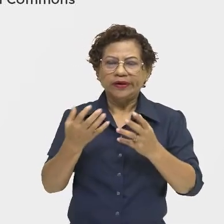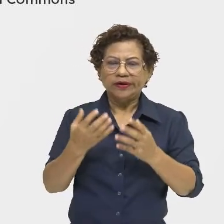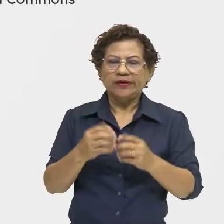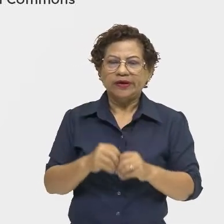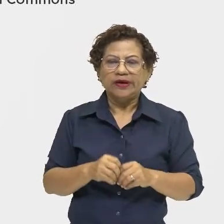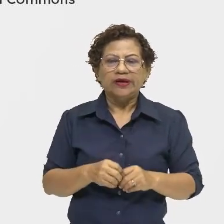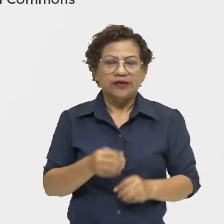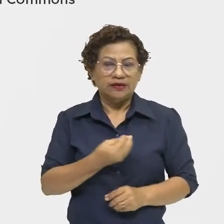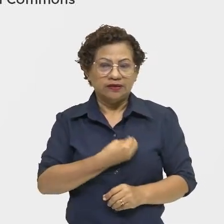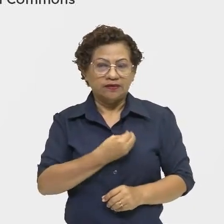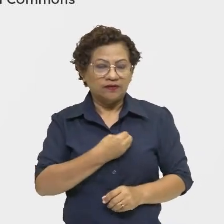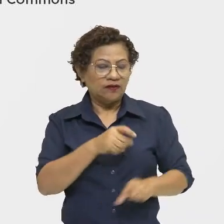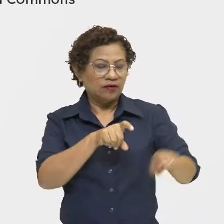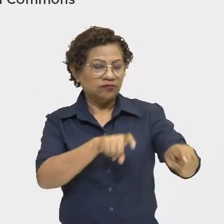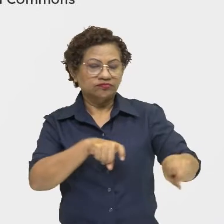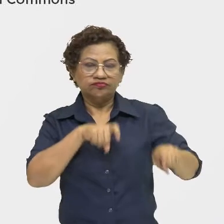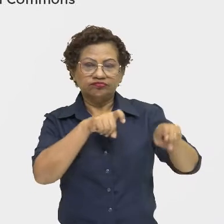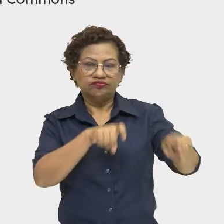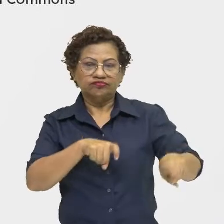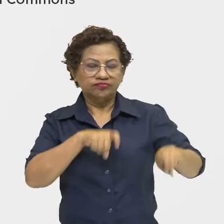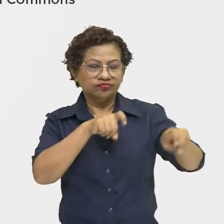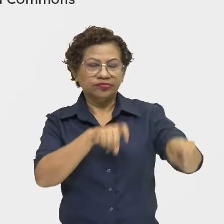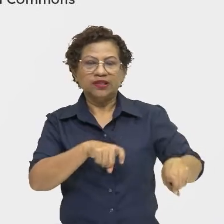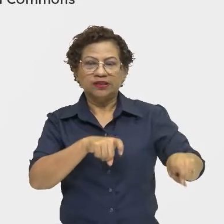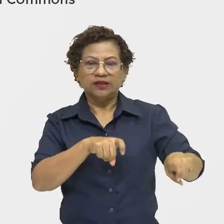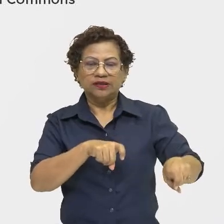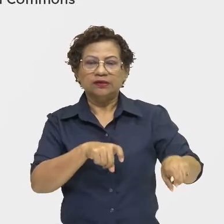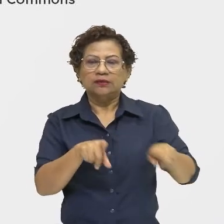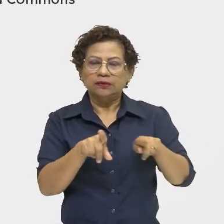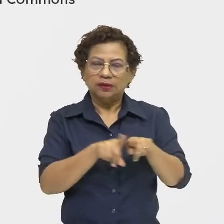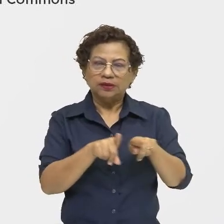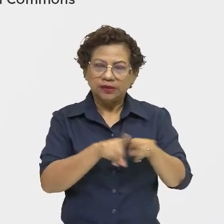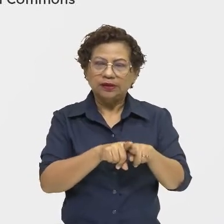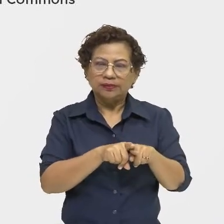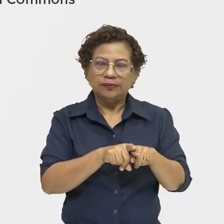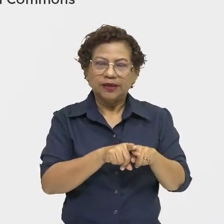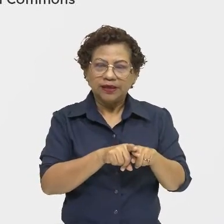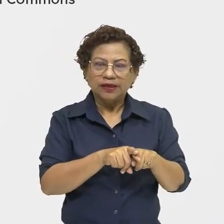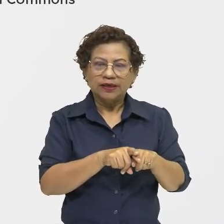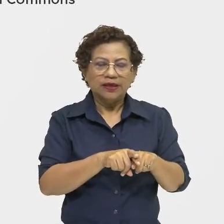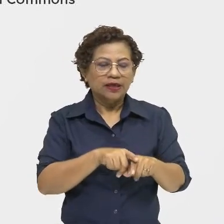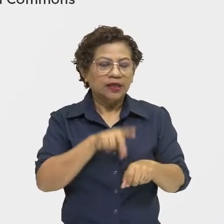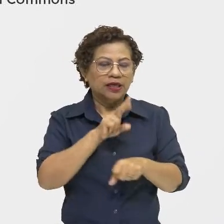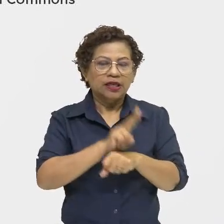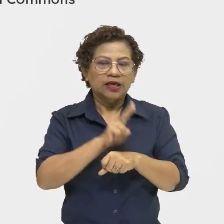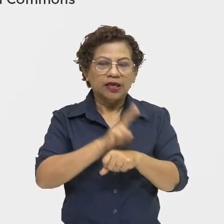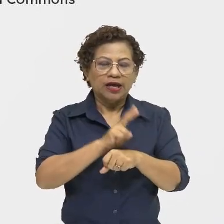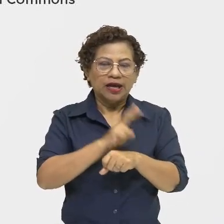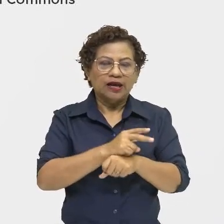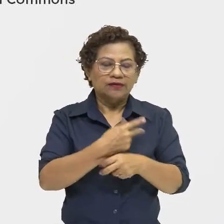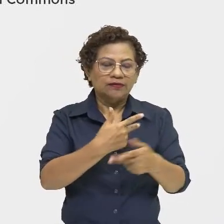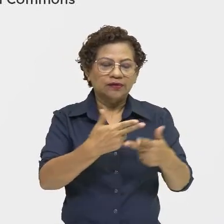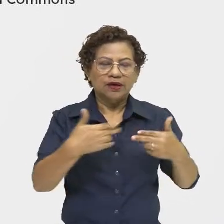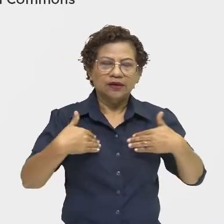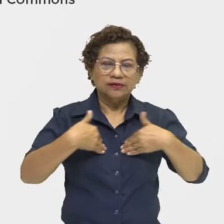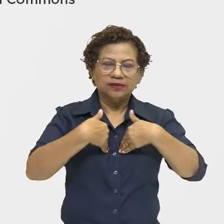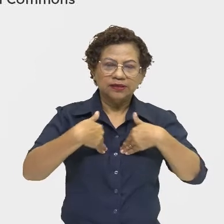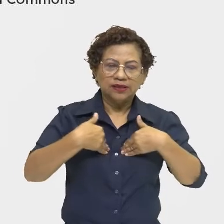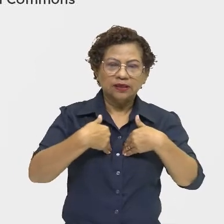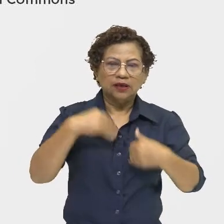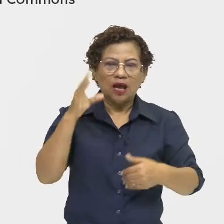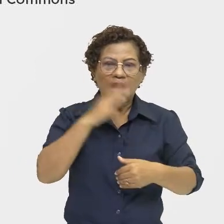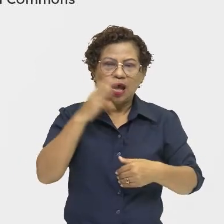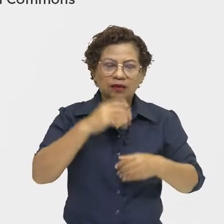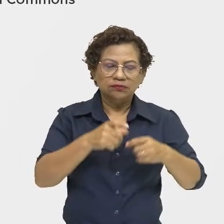terra e pela manutenção de manadas, a criação de animais. Ocasionou um aumento rápido da